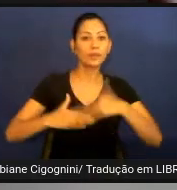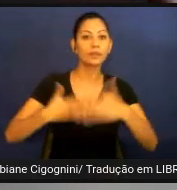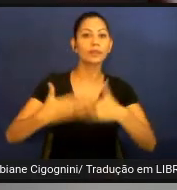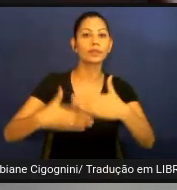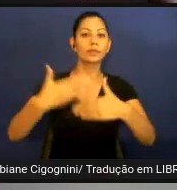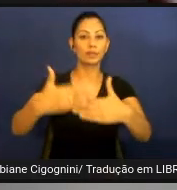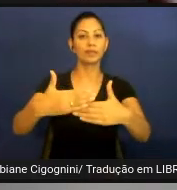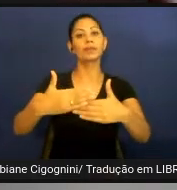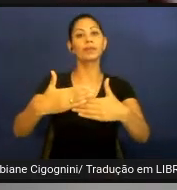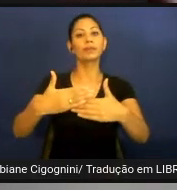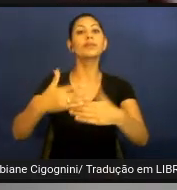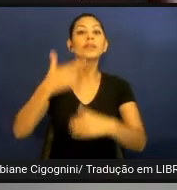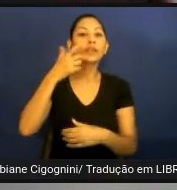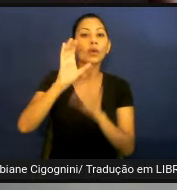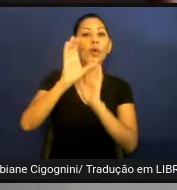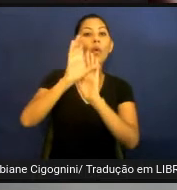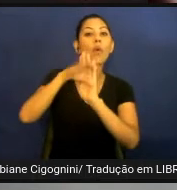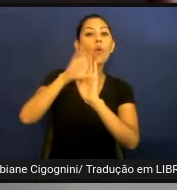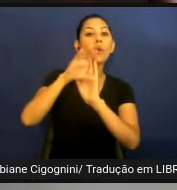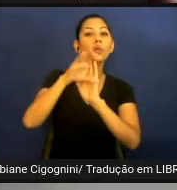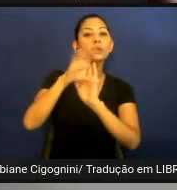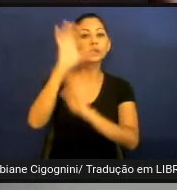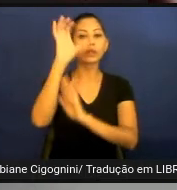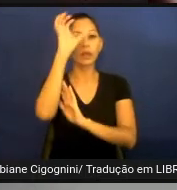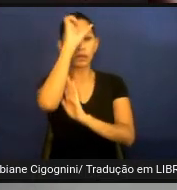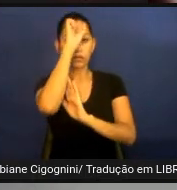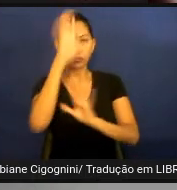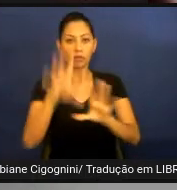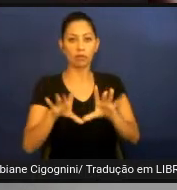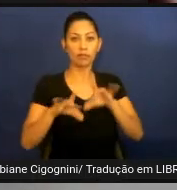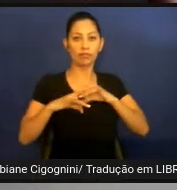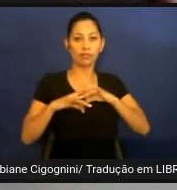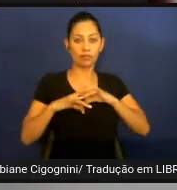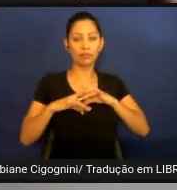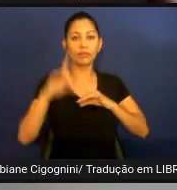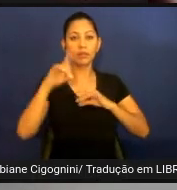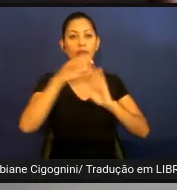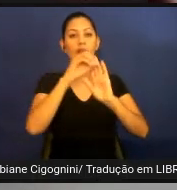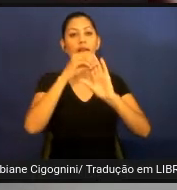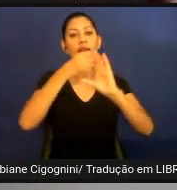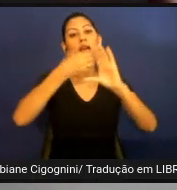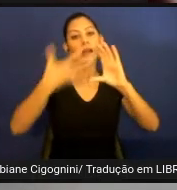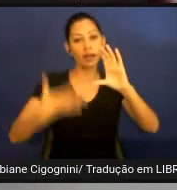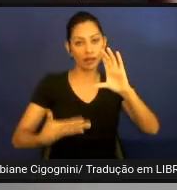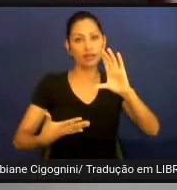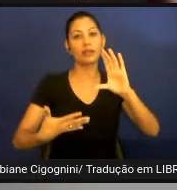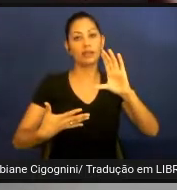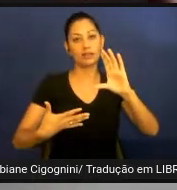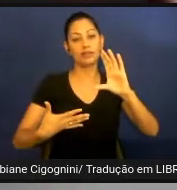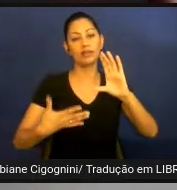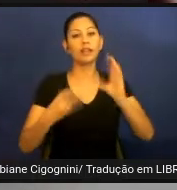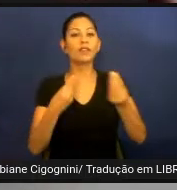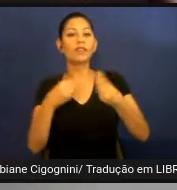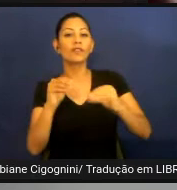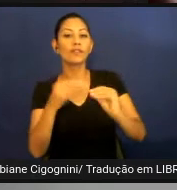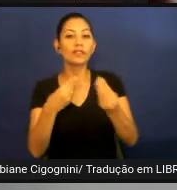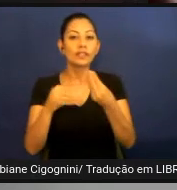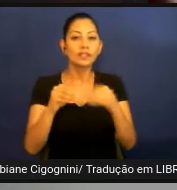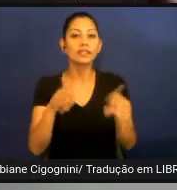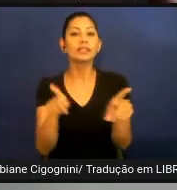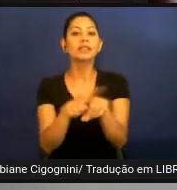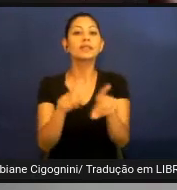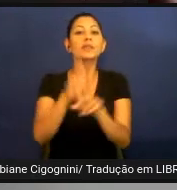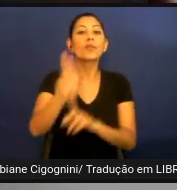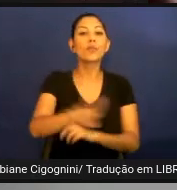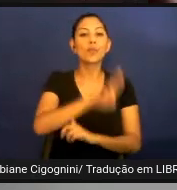de conceitos distintos, sendo a maior característica a flexibilidade e capacidade de reutilização dos mesmos.